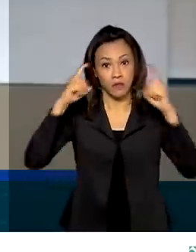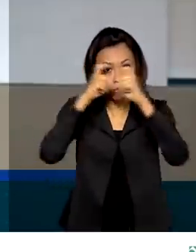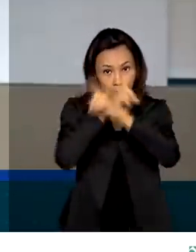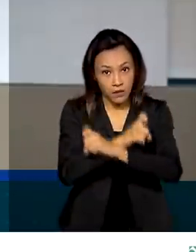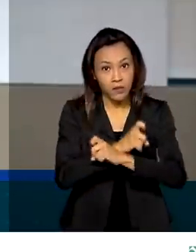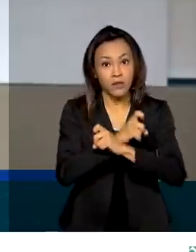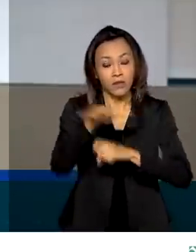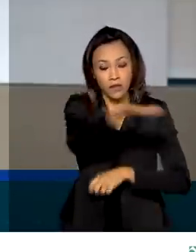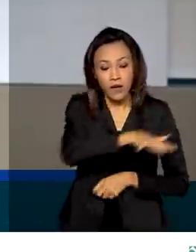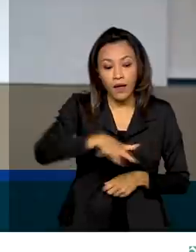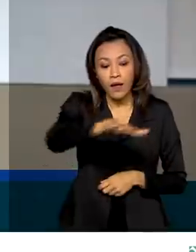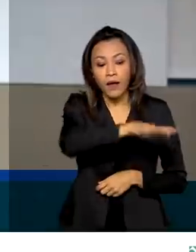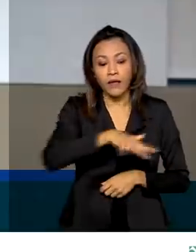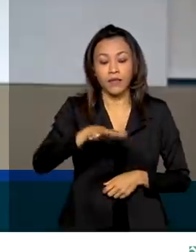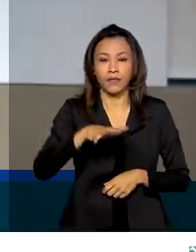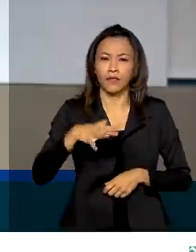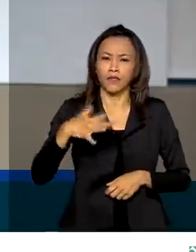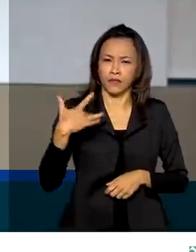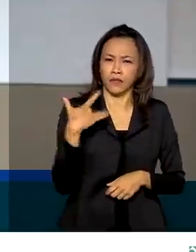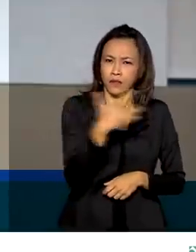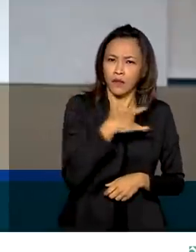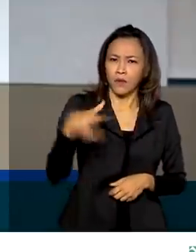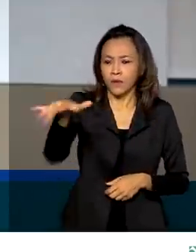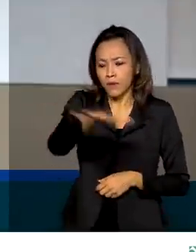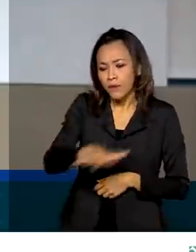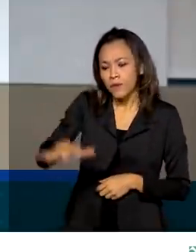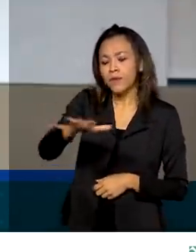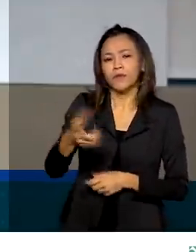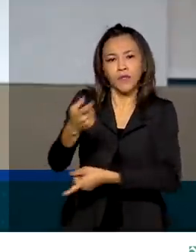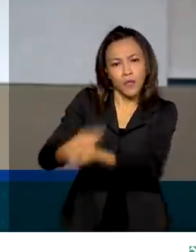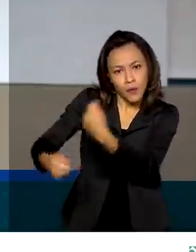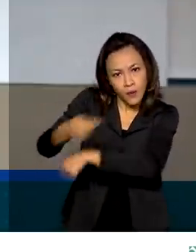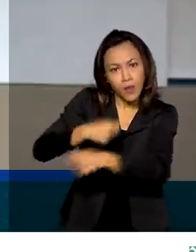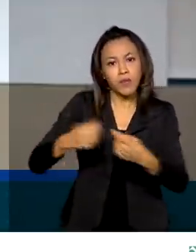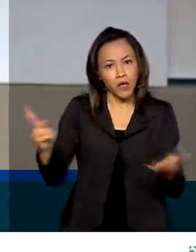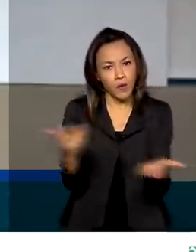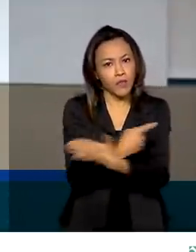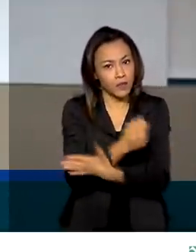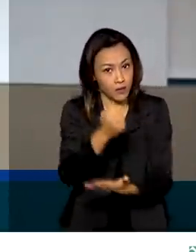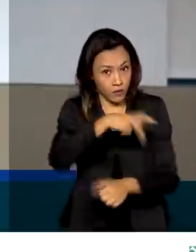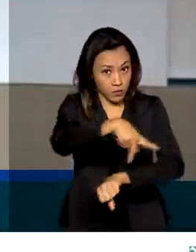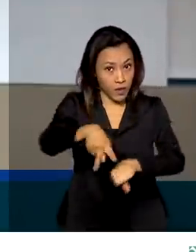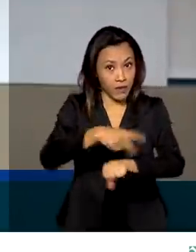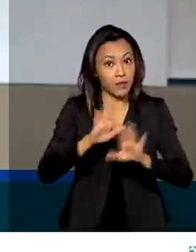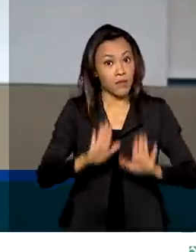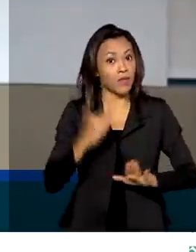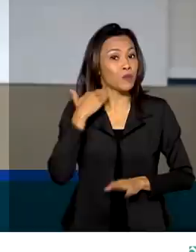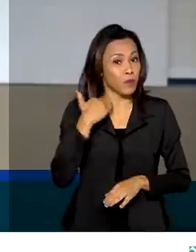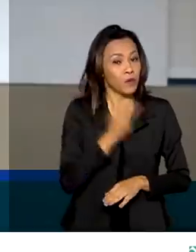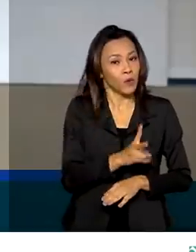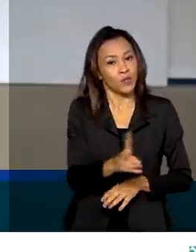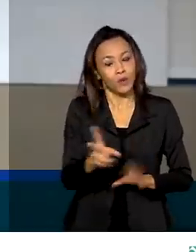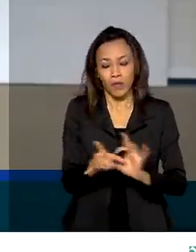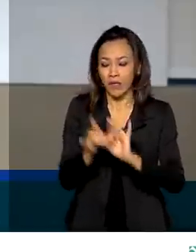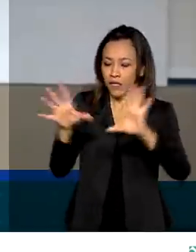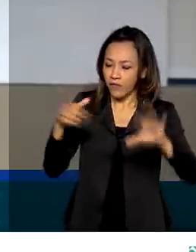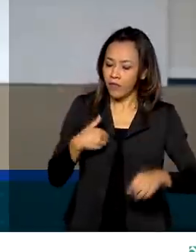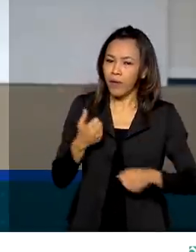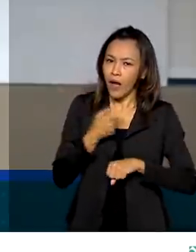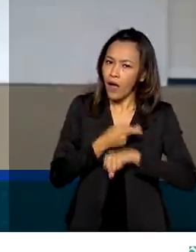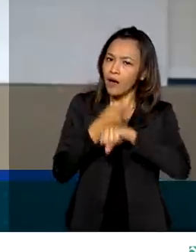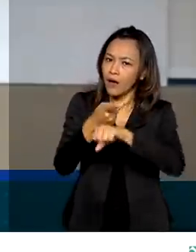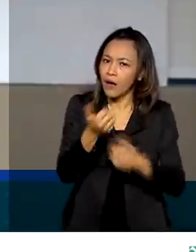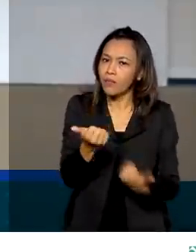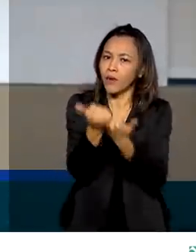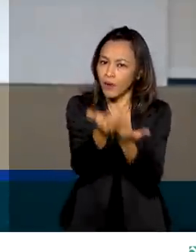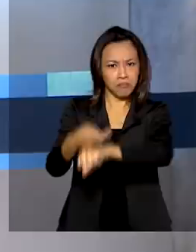aspecto sanitário, seja nas condições econômicas que o país vive, mas o BNDES continua à disposição e de prontidão para atuar